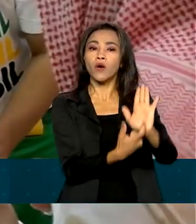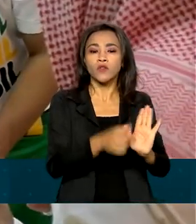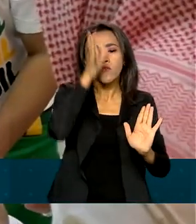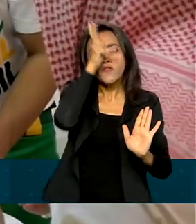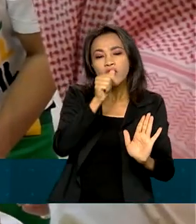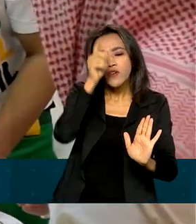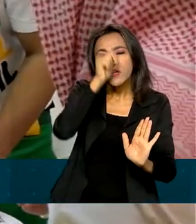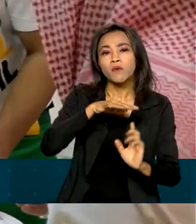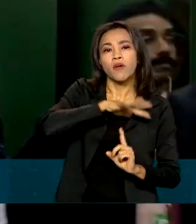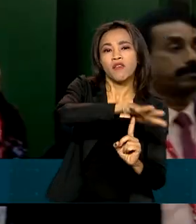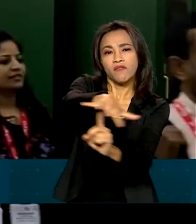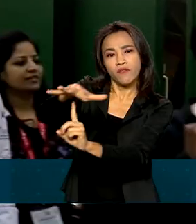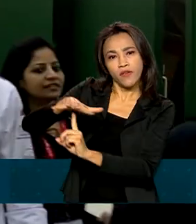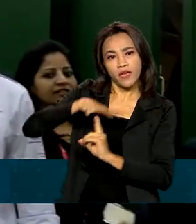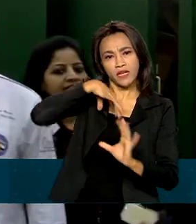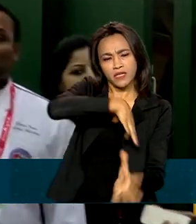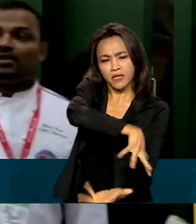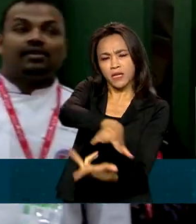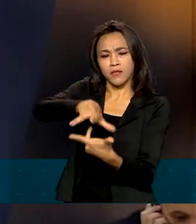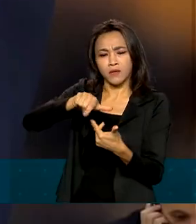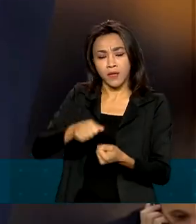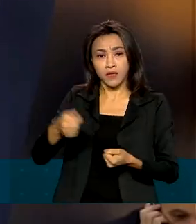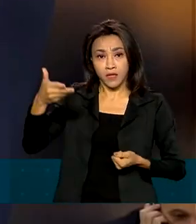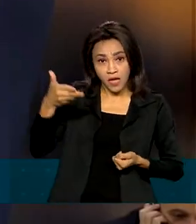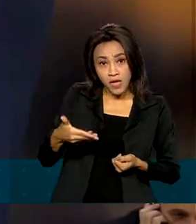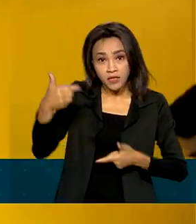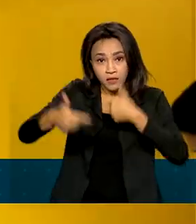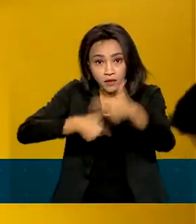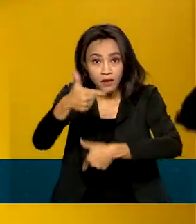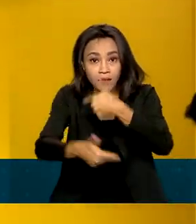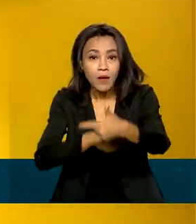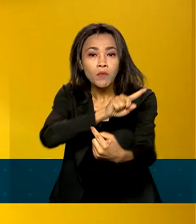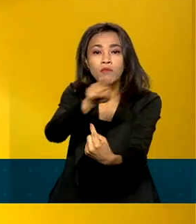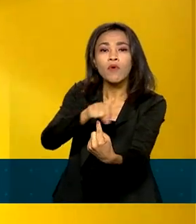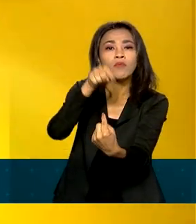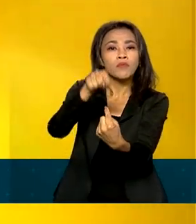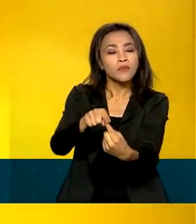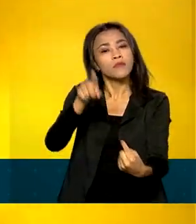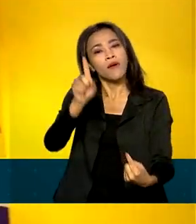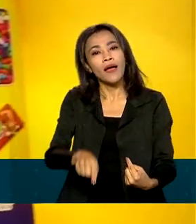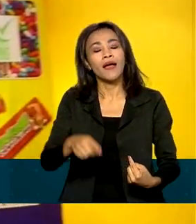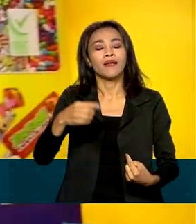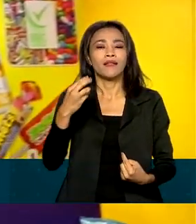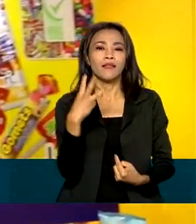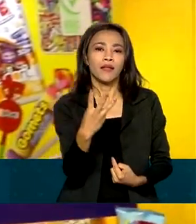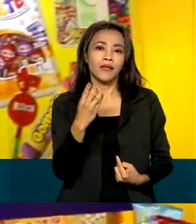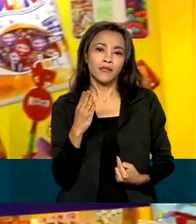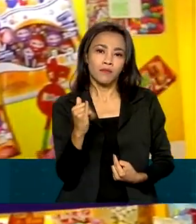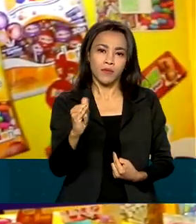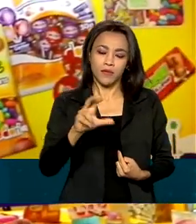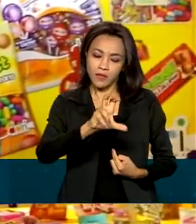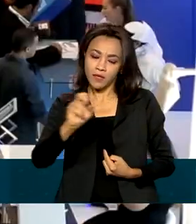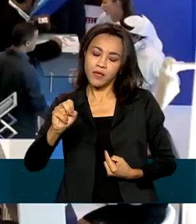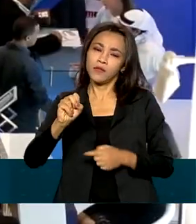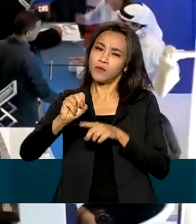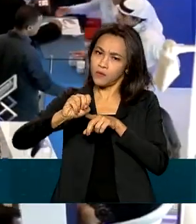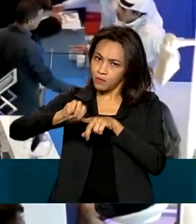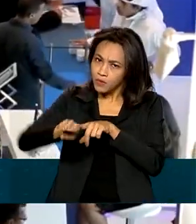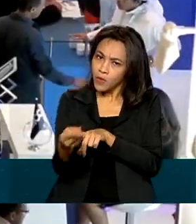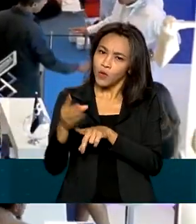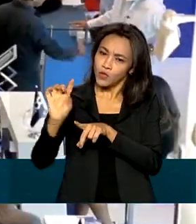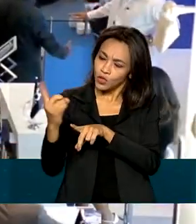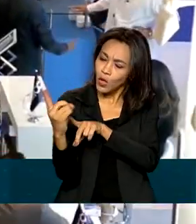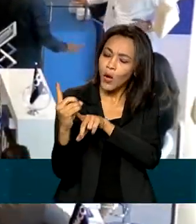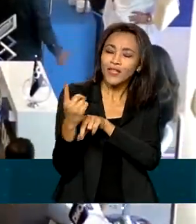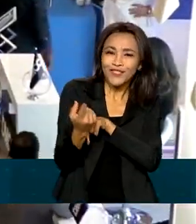feiras internacionais. Com esse trabalho, a estimativa é gerar mais de 3 bilhões e 500 milhões de dólares em